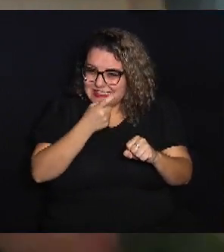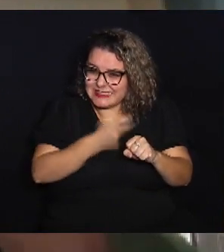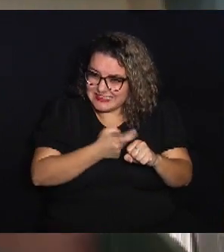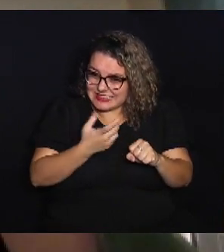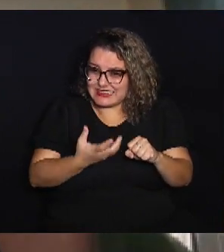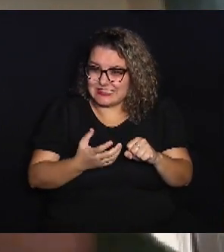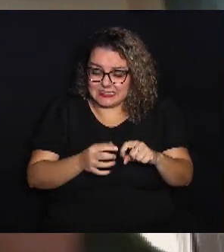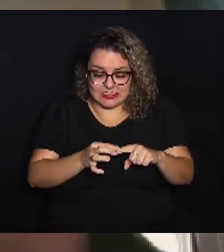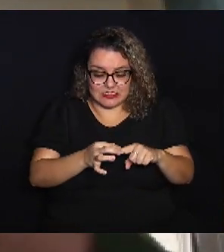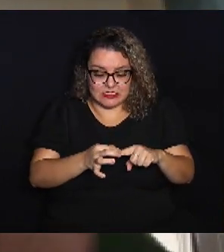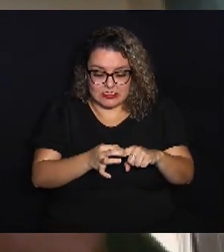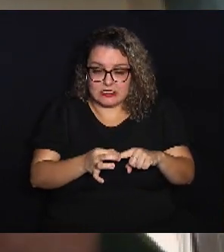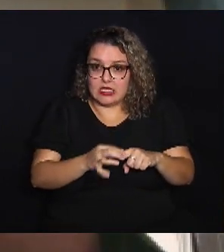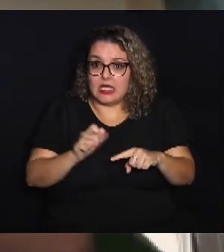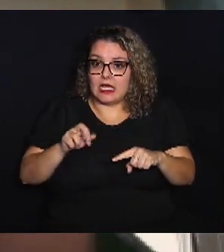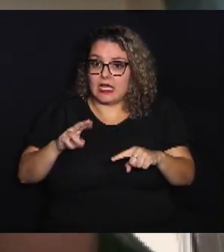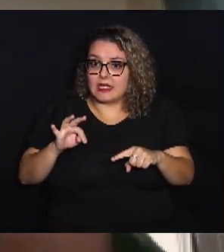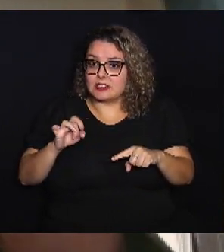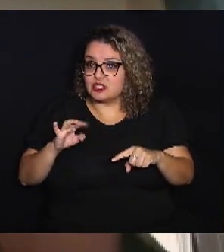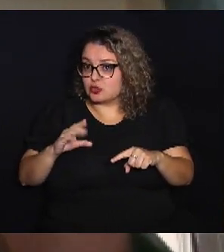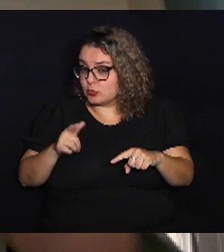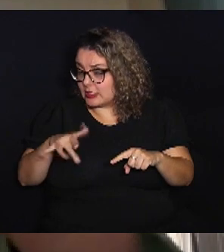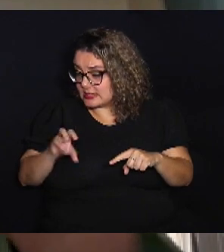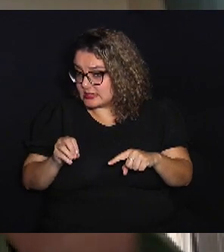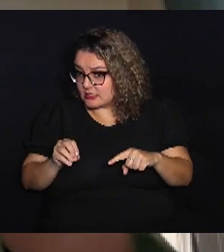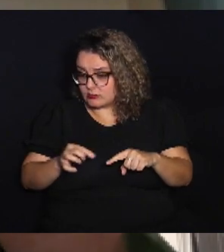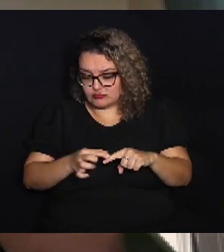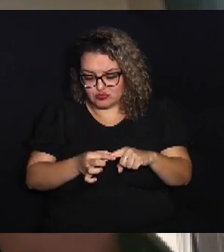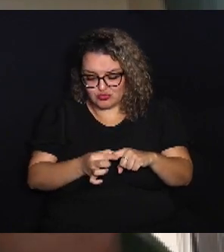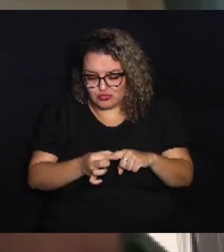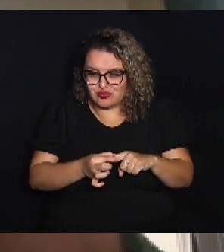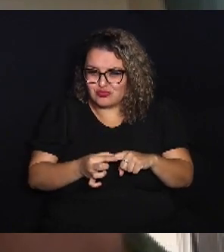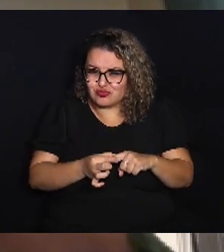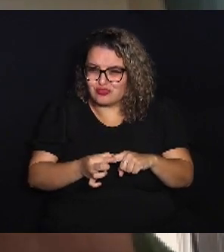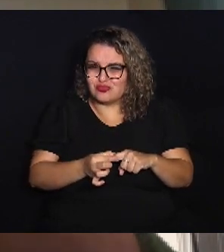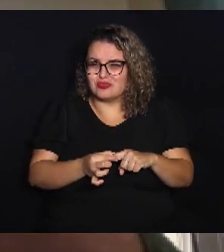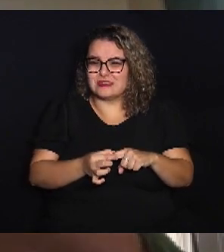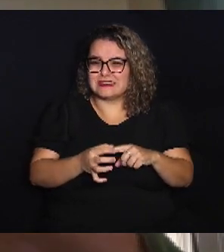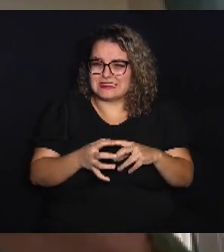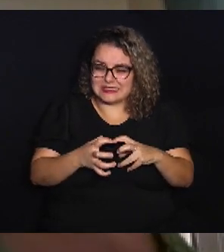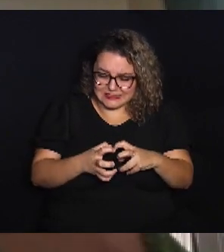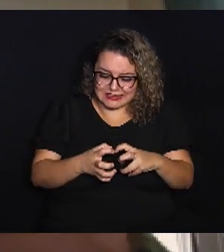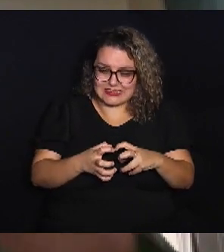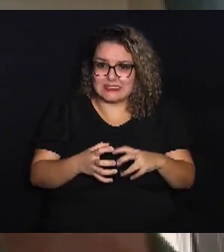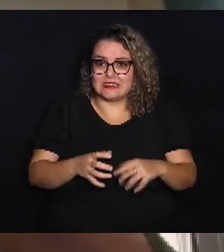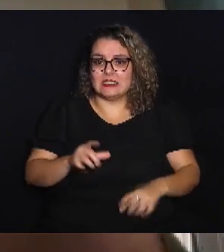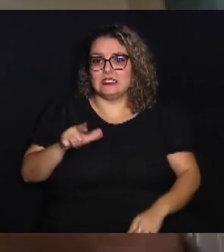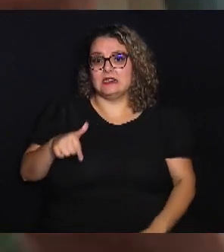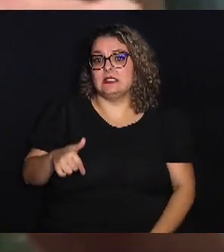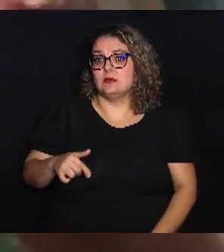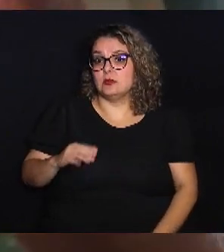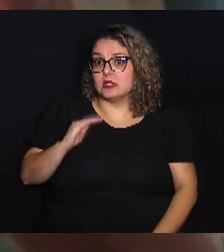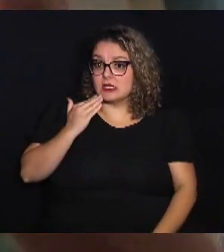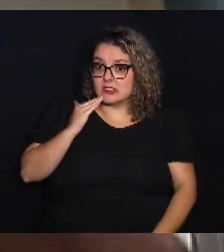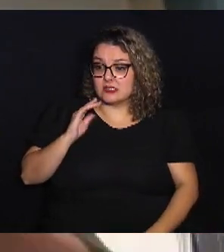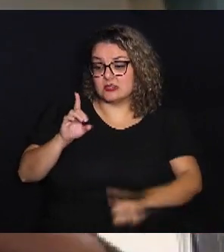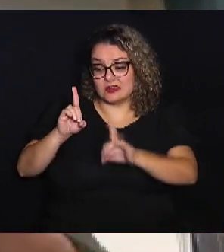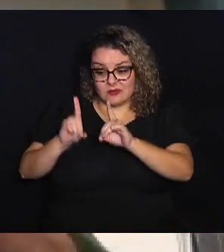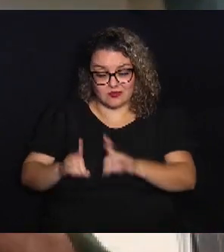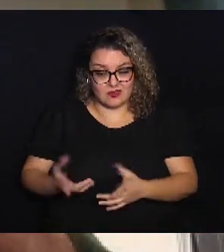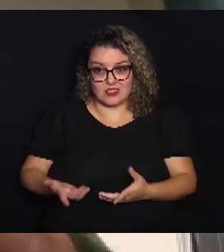que as articulações ficam contraturadas, aparecem deformidades